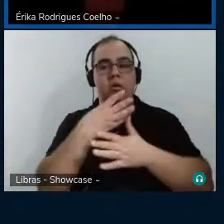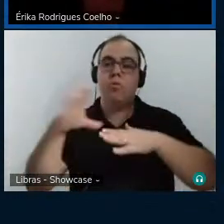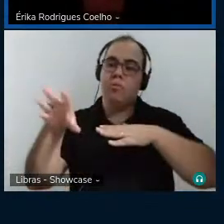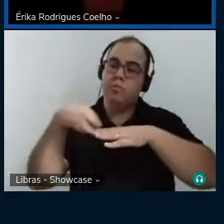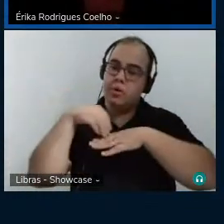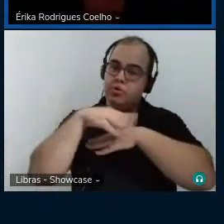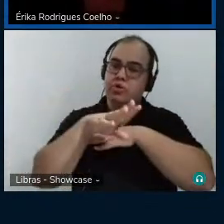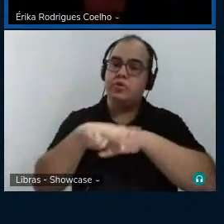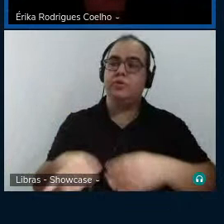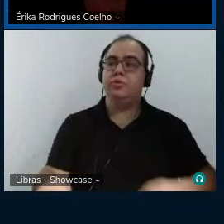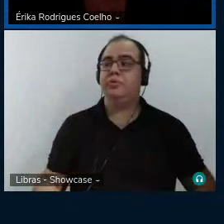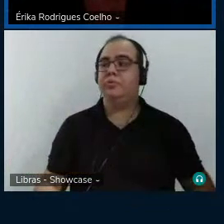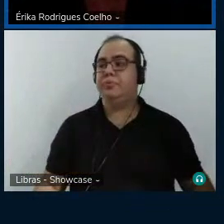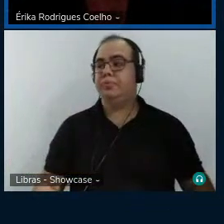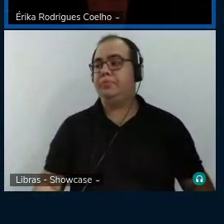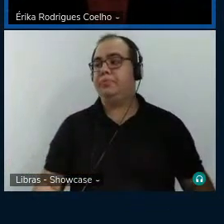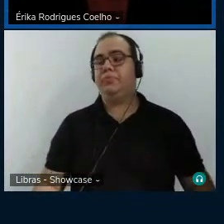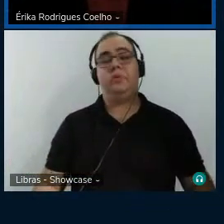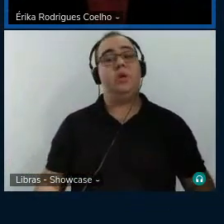para ser feito devido ao COVID,